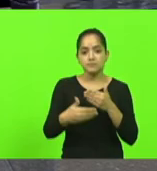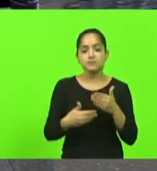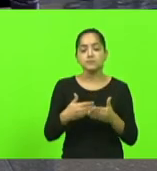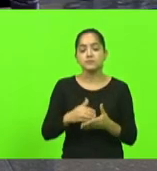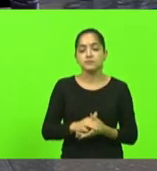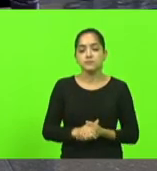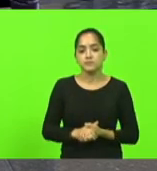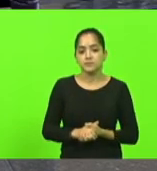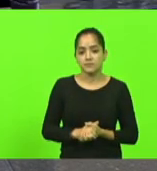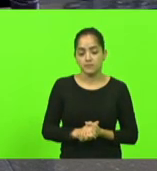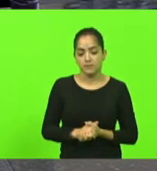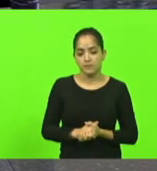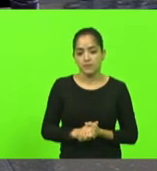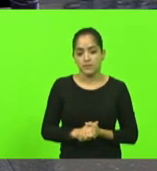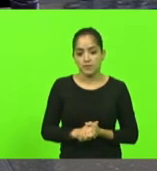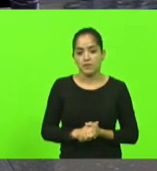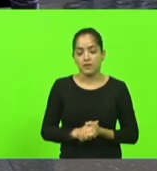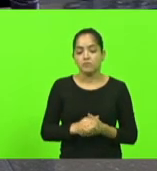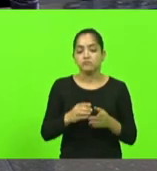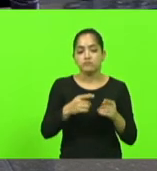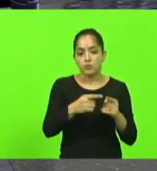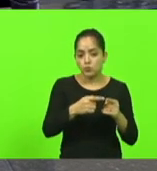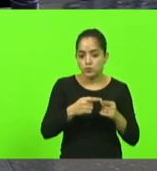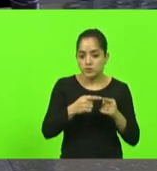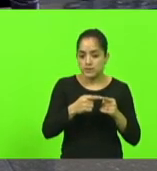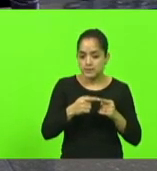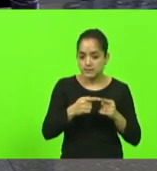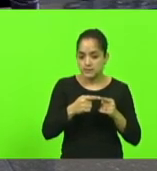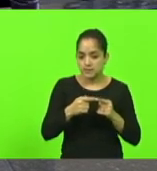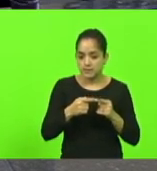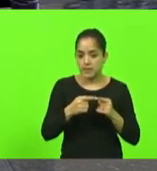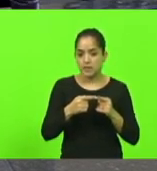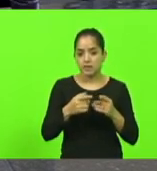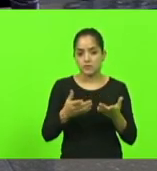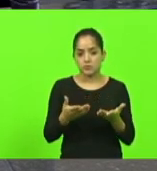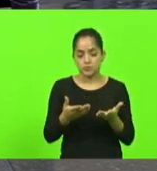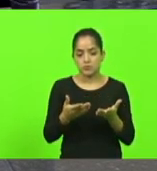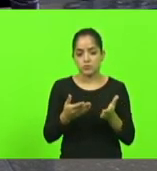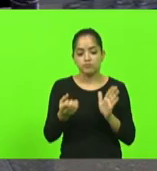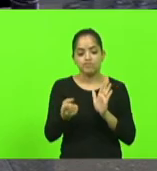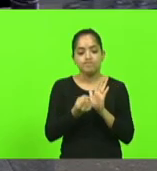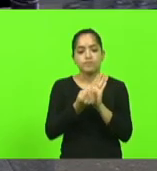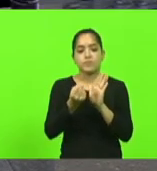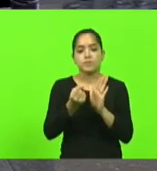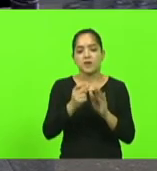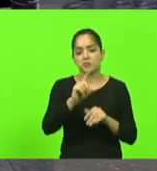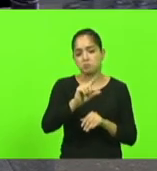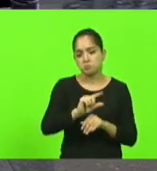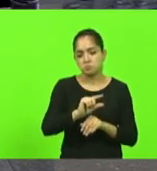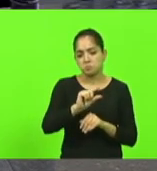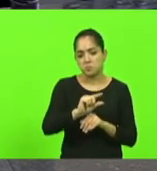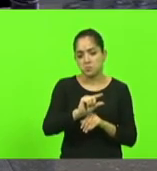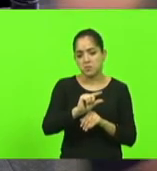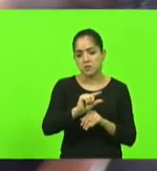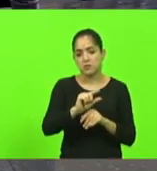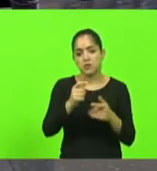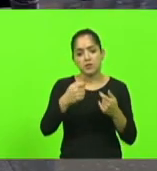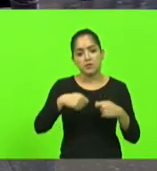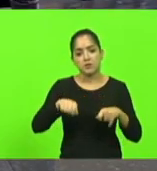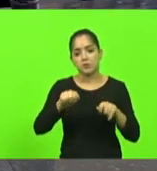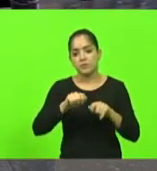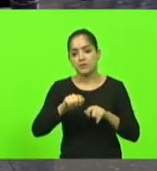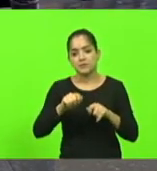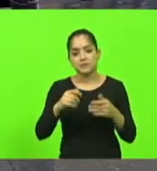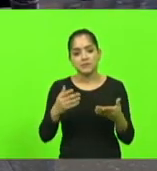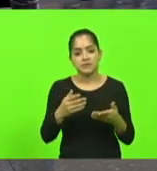os licenciamentos de pequeno impacto não não tem que ficar com essa